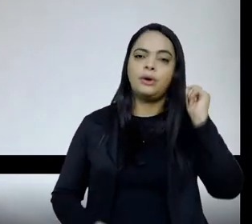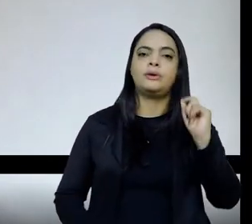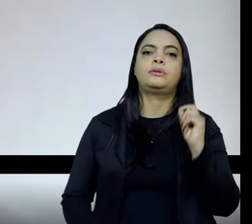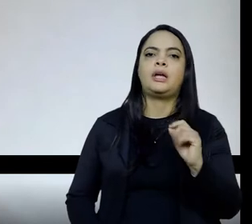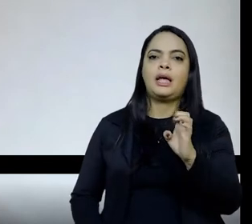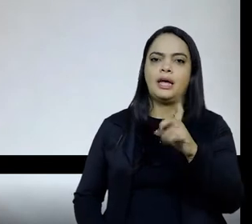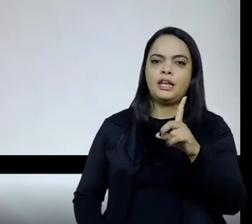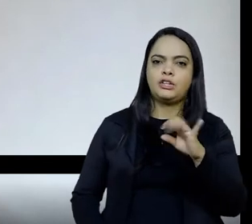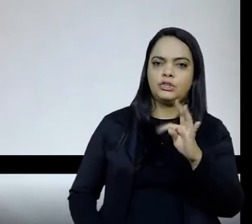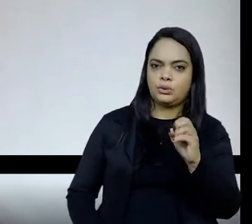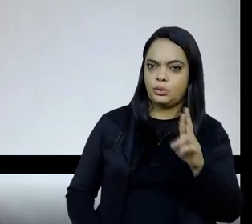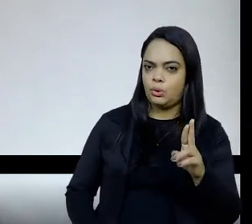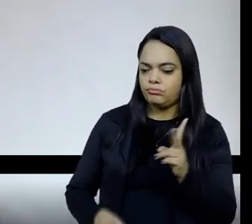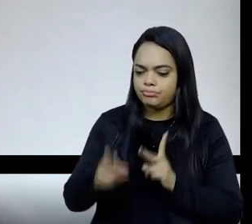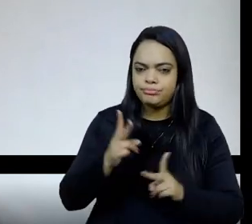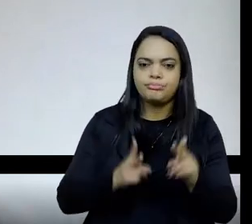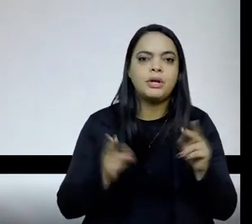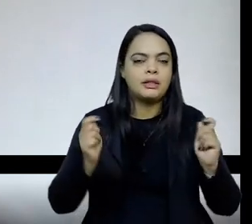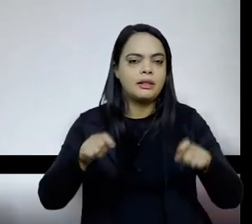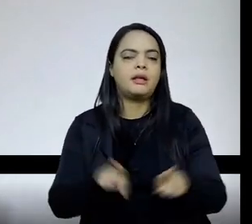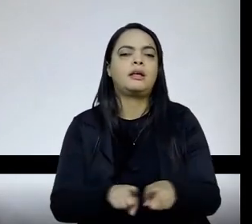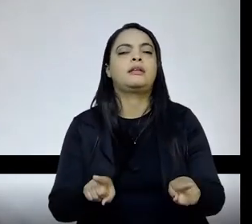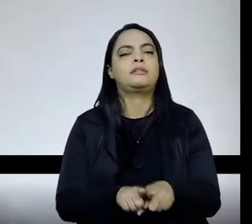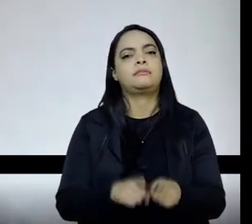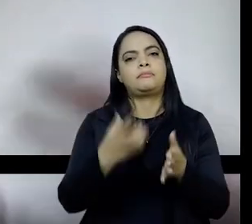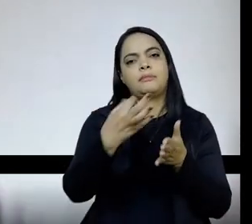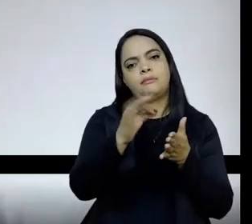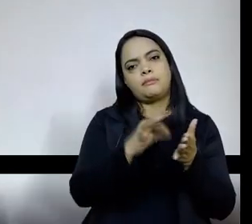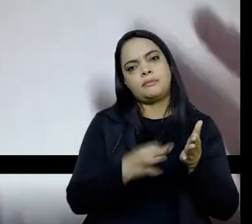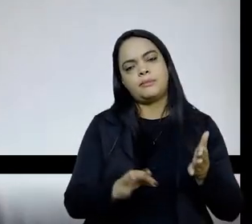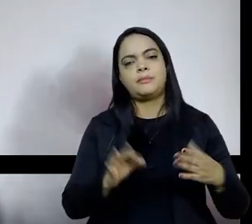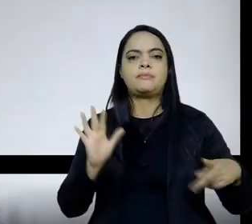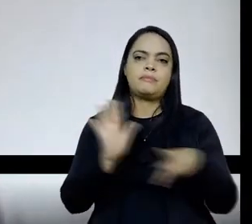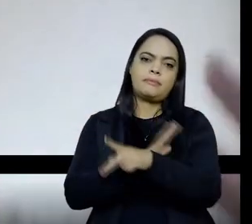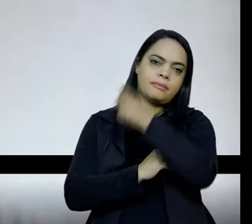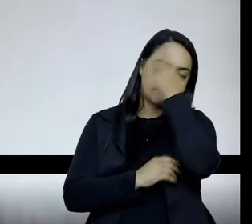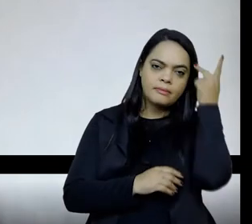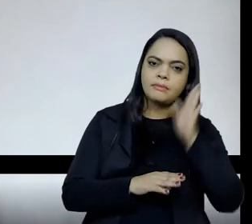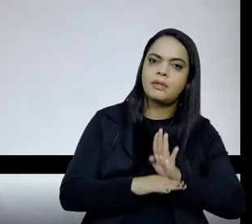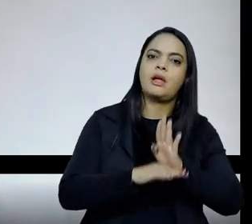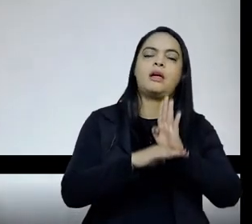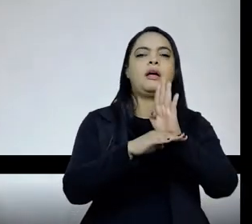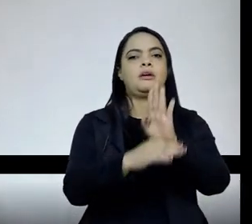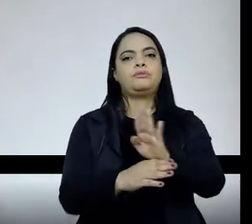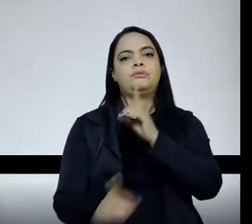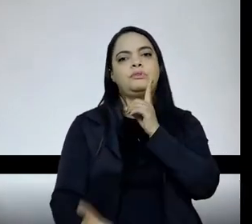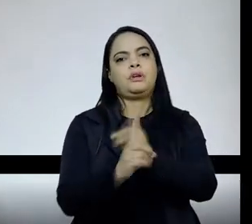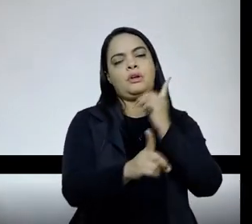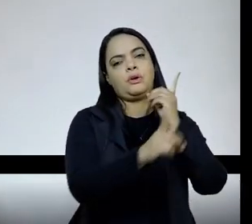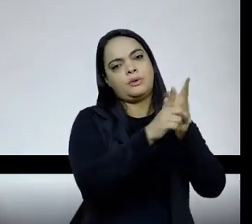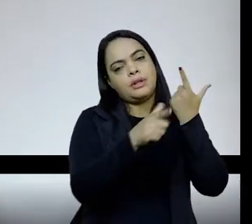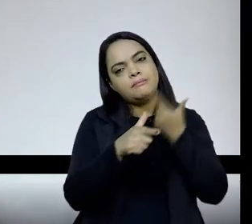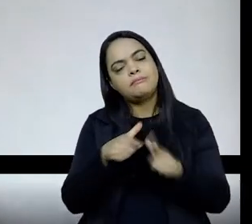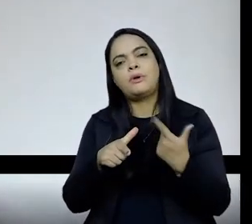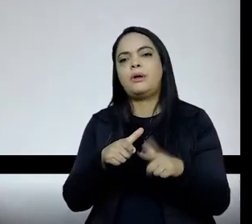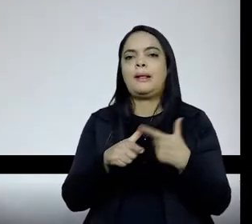inteligência coletiva, em que as próprias pessoas ajudem-nos a detectar problemas,